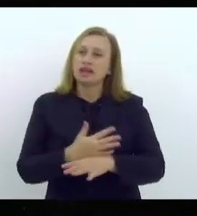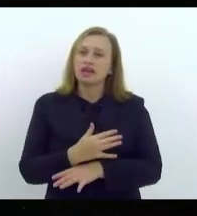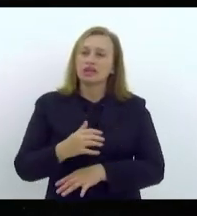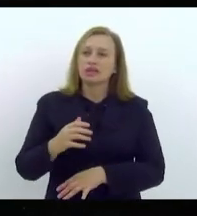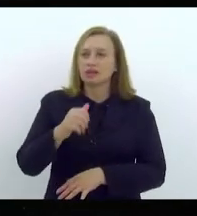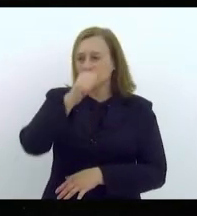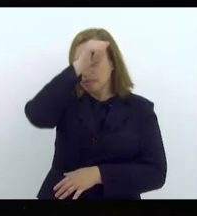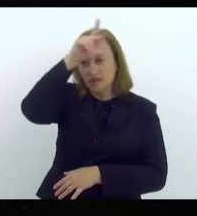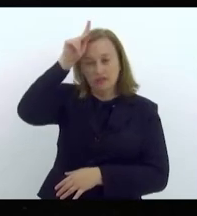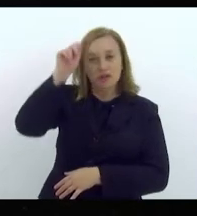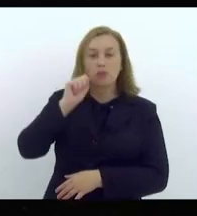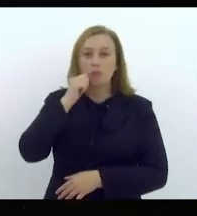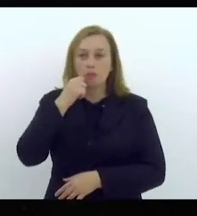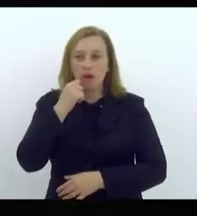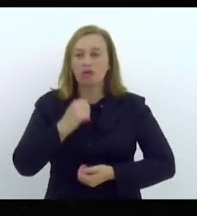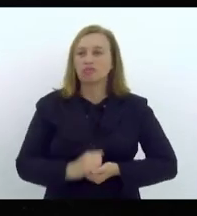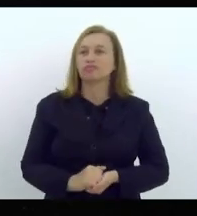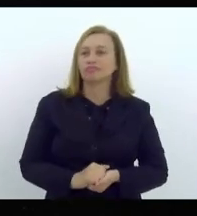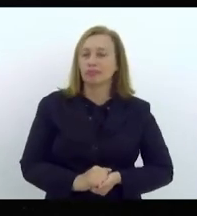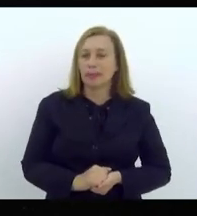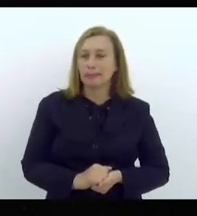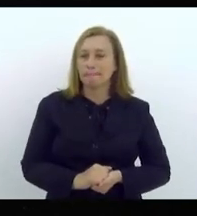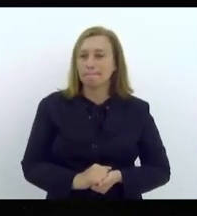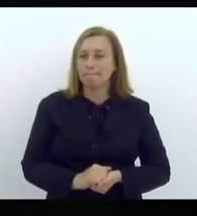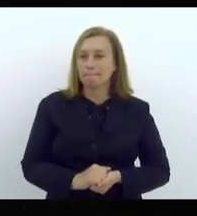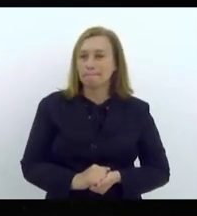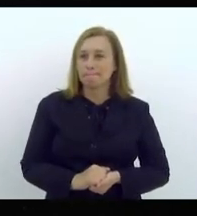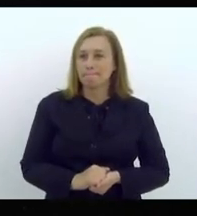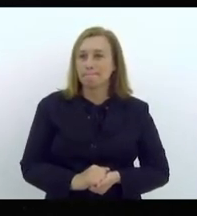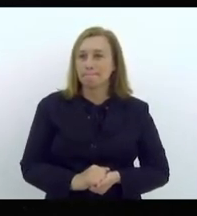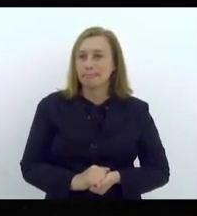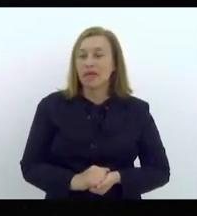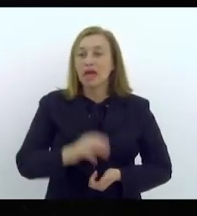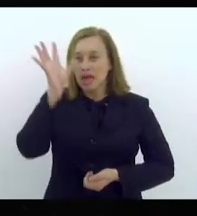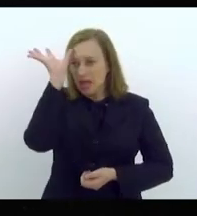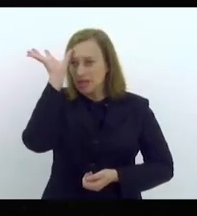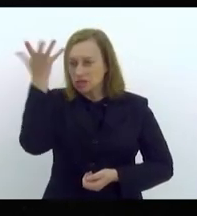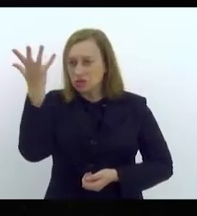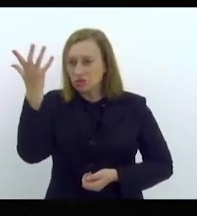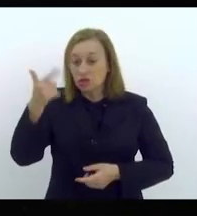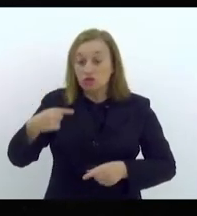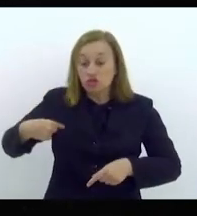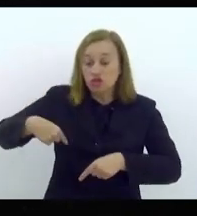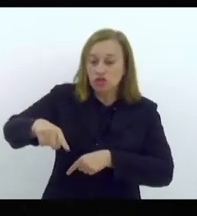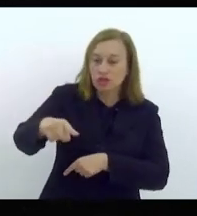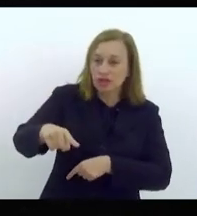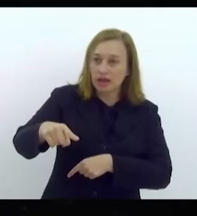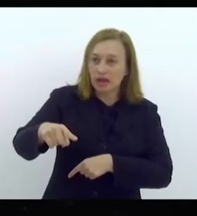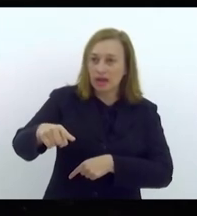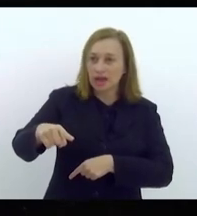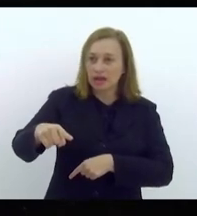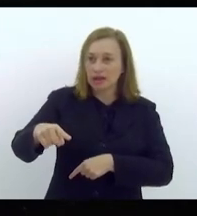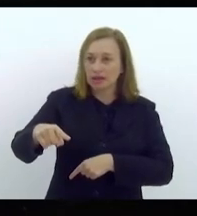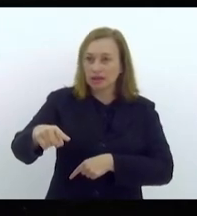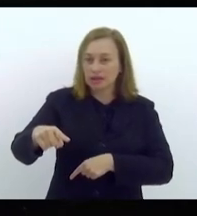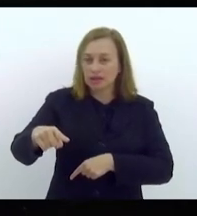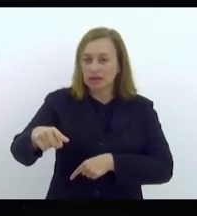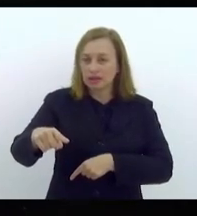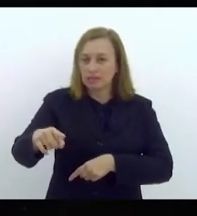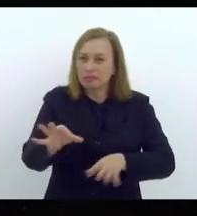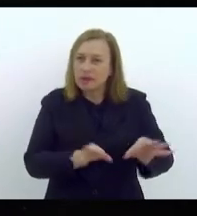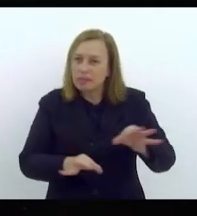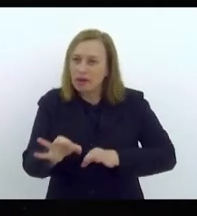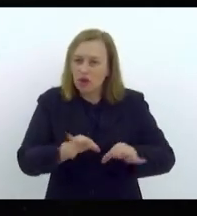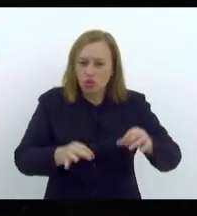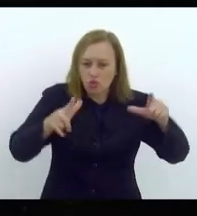Paes, desapropriou, tomou a decisão e foi lá e desapropriou uma área enorme